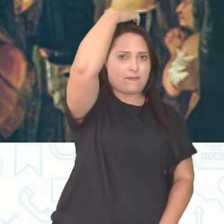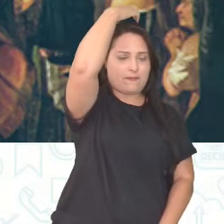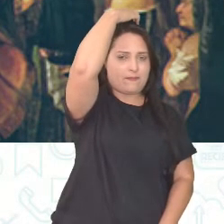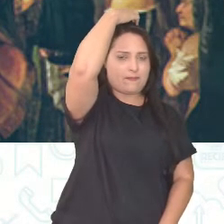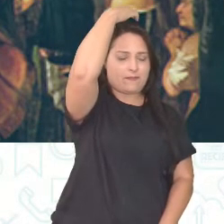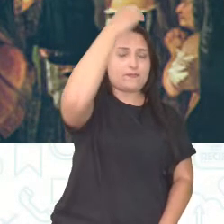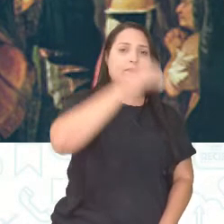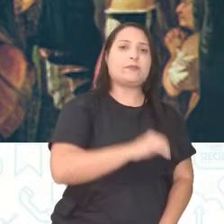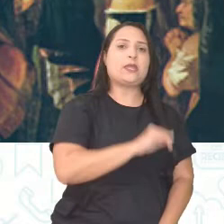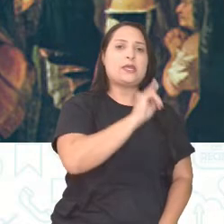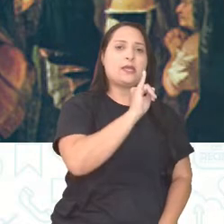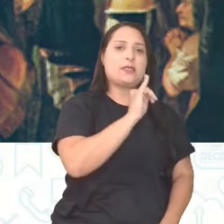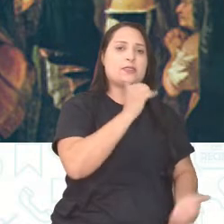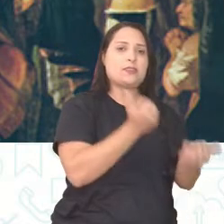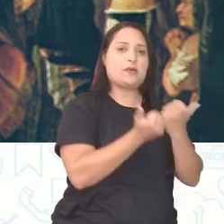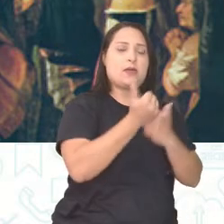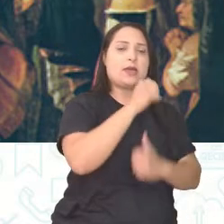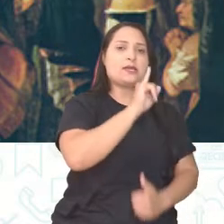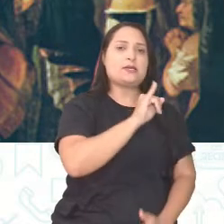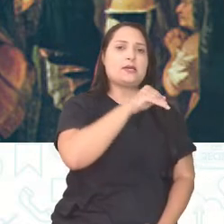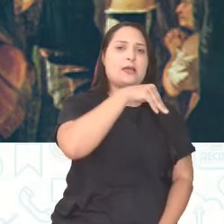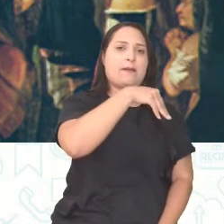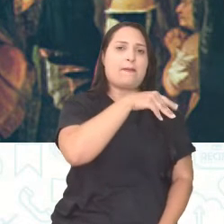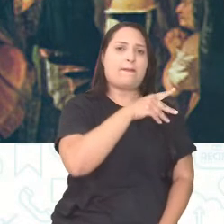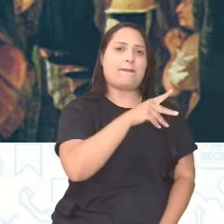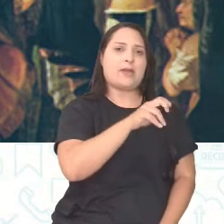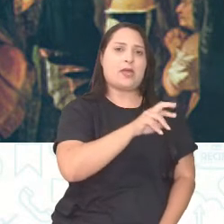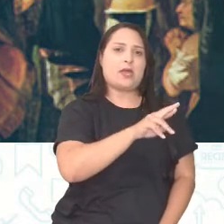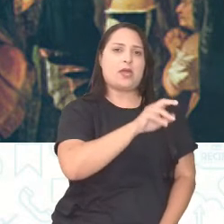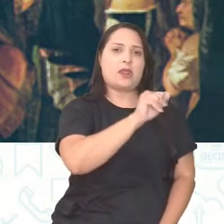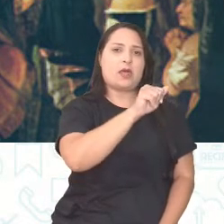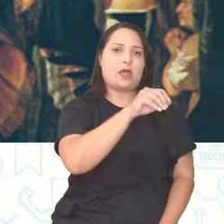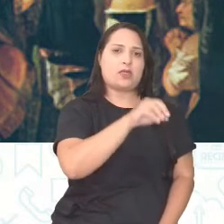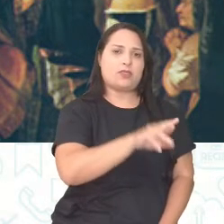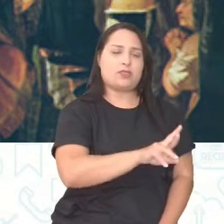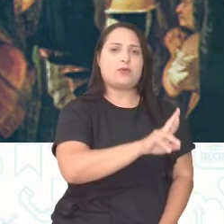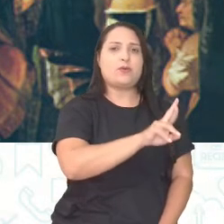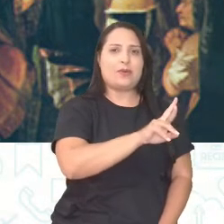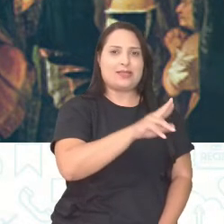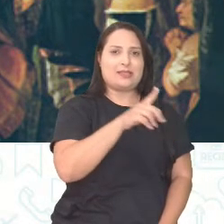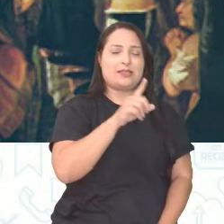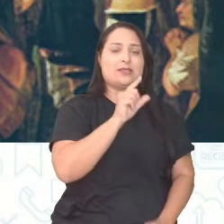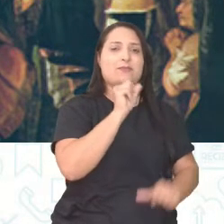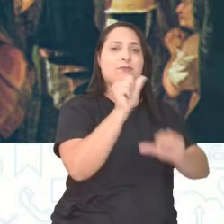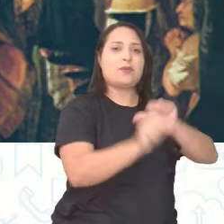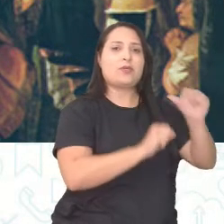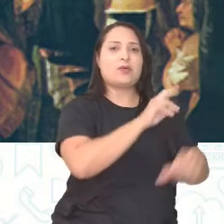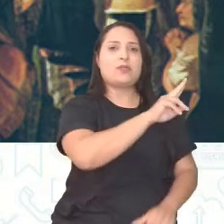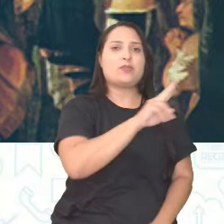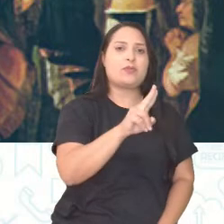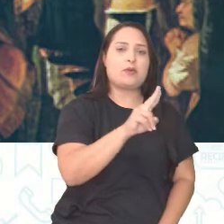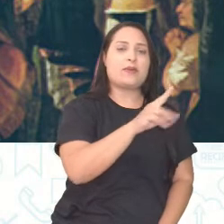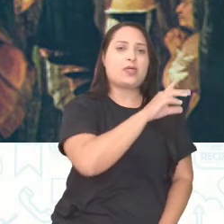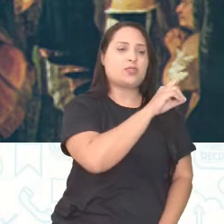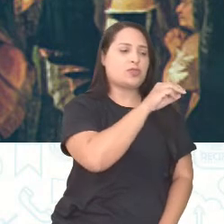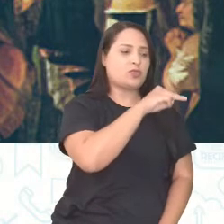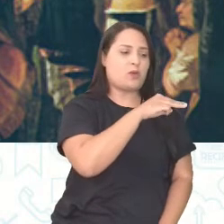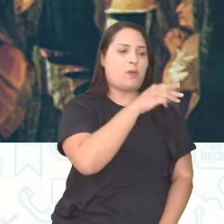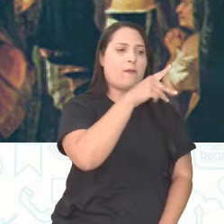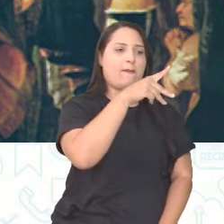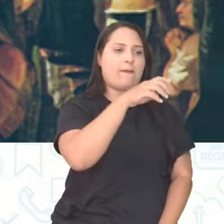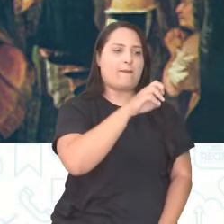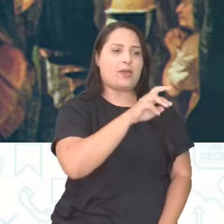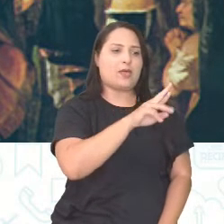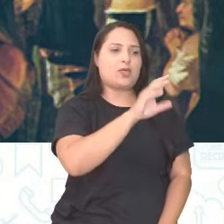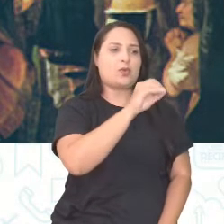E aí a gente vai ver, né? Nas cenas dos próximos capítulos, que aí dá início também um novo processo da história do